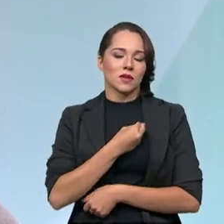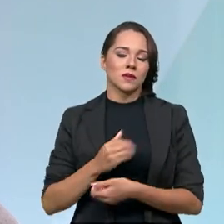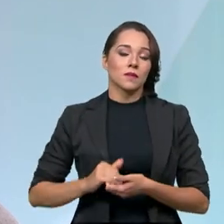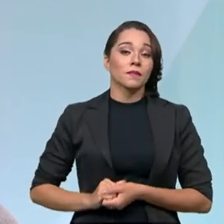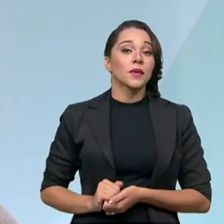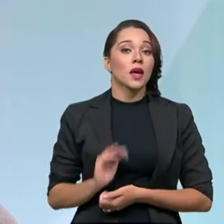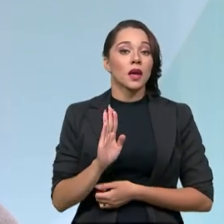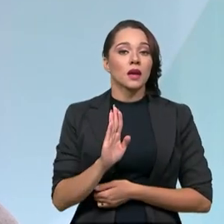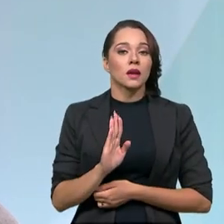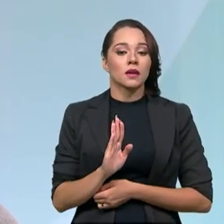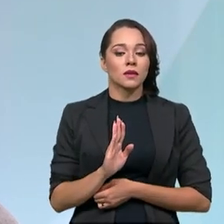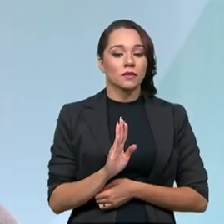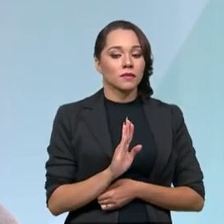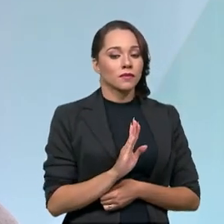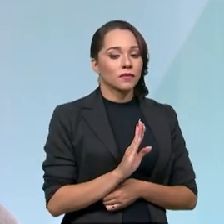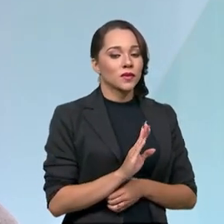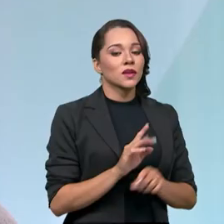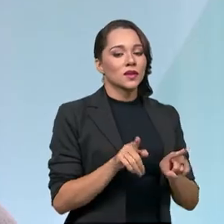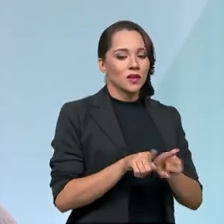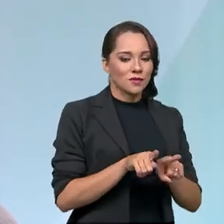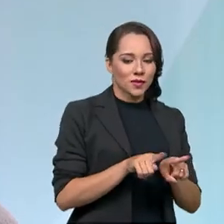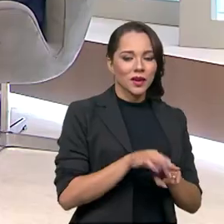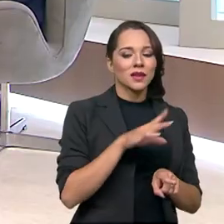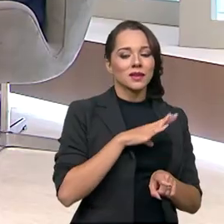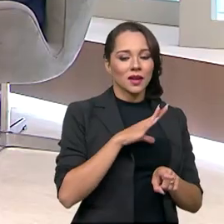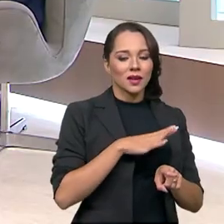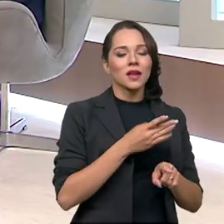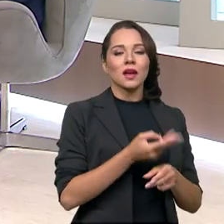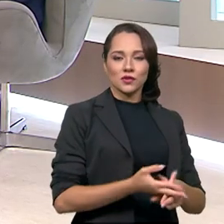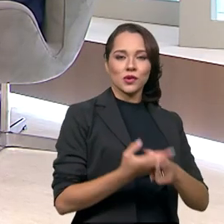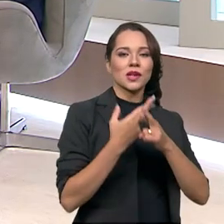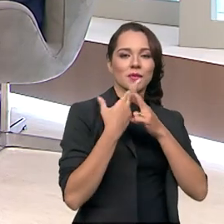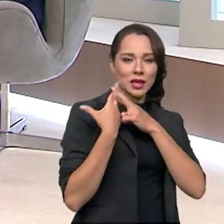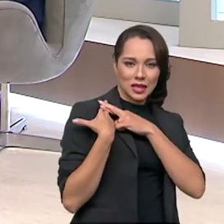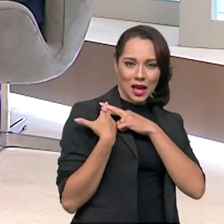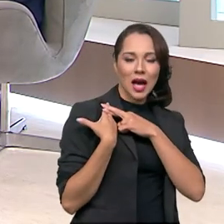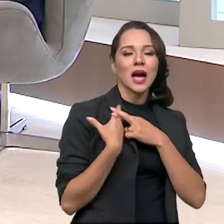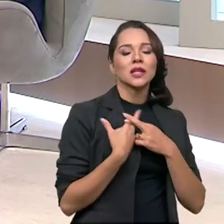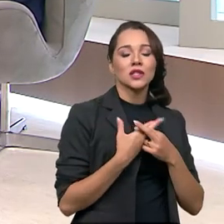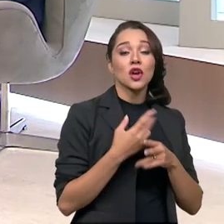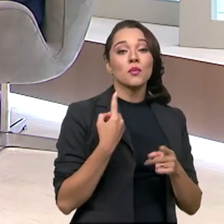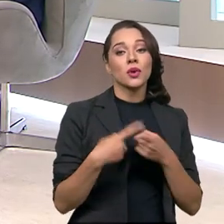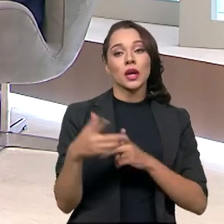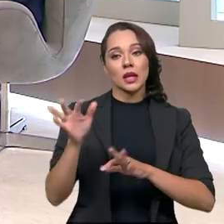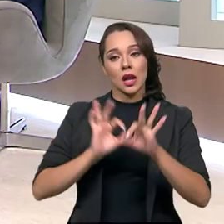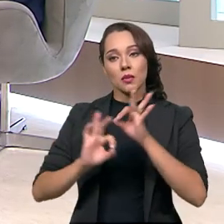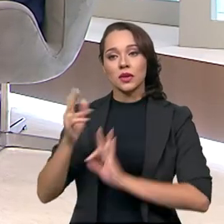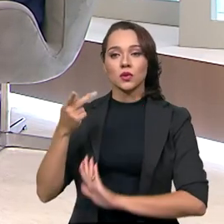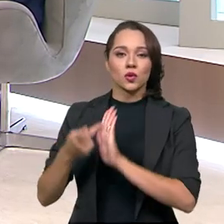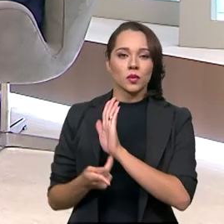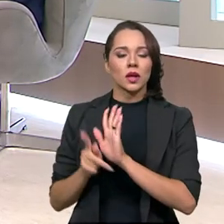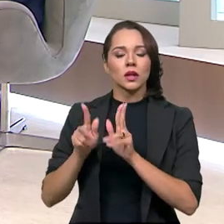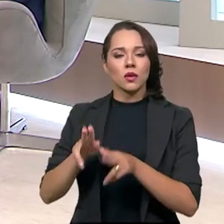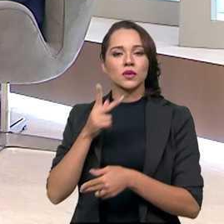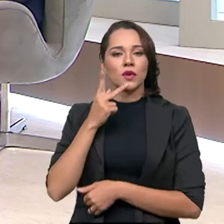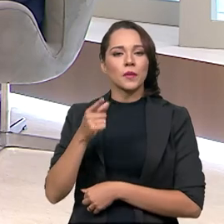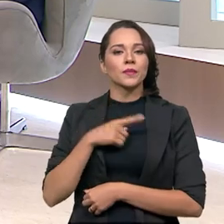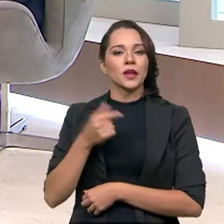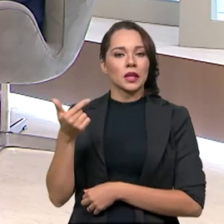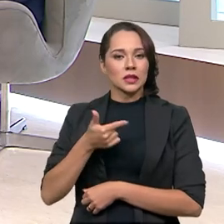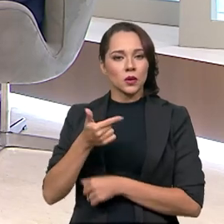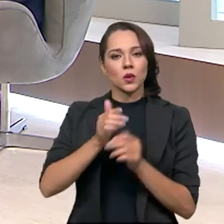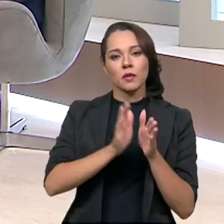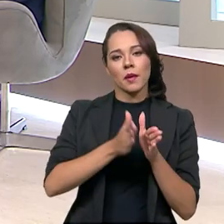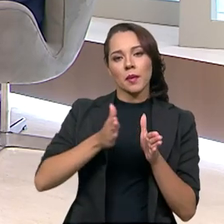interessante que desde... Dividindo responsabilidades Porque na formulação do plano, que como você mencionou, está na segunda